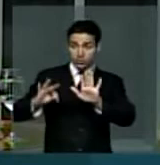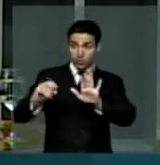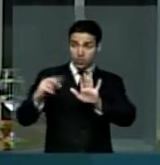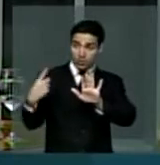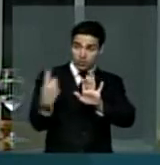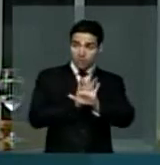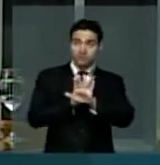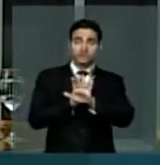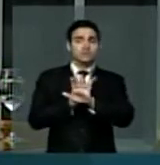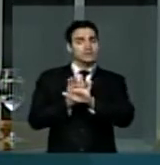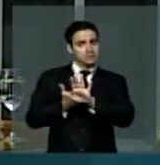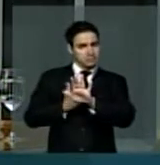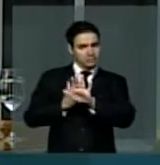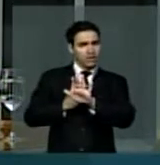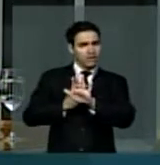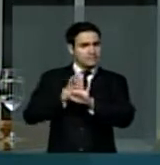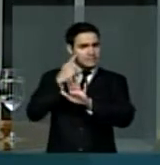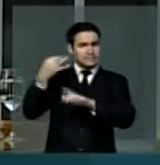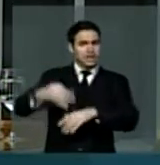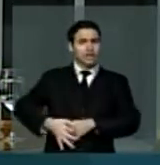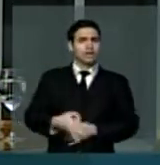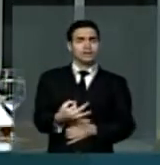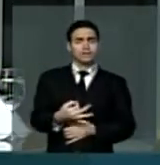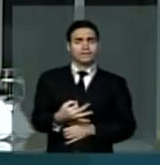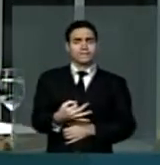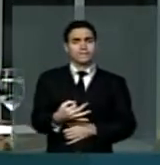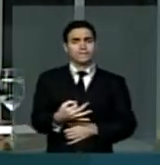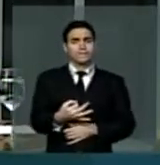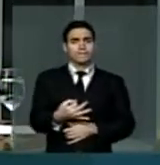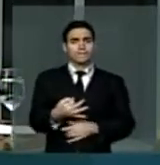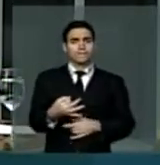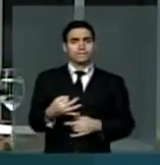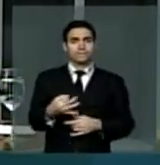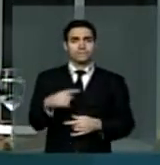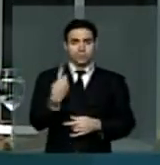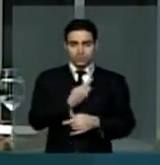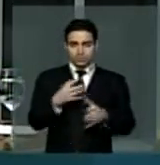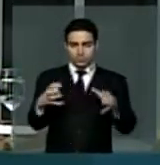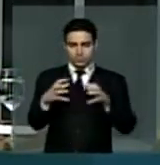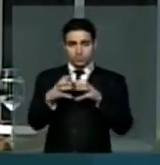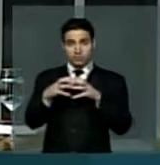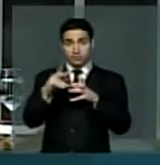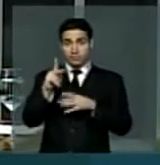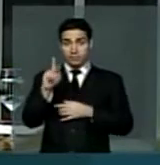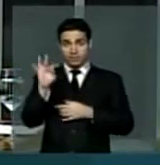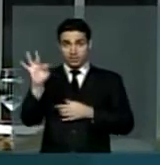temos a plena convicção de que o nosso partido, PT,